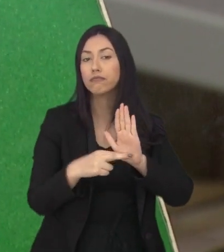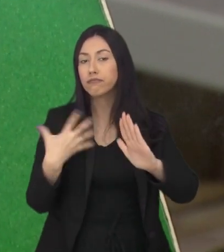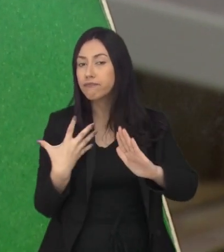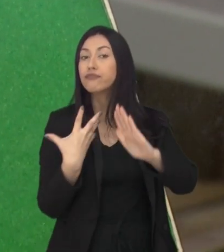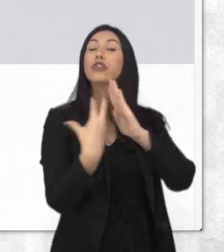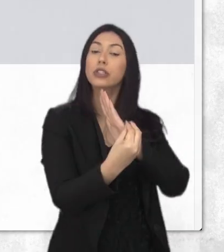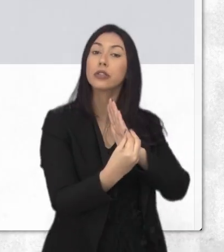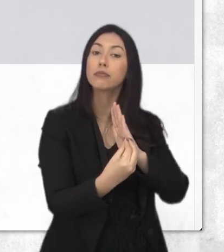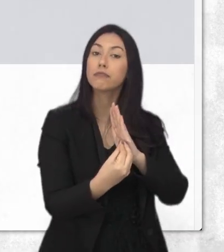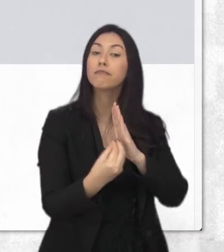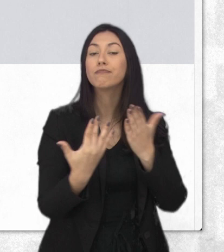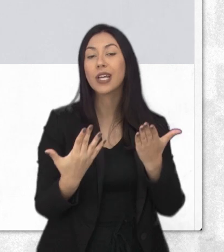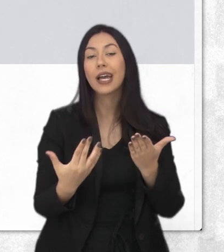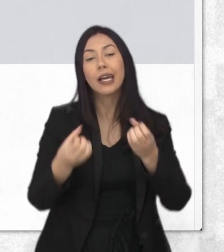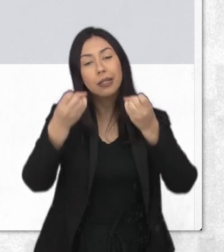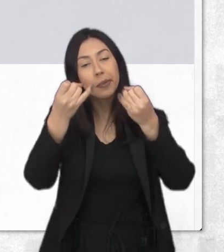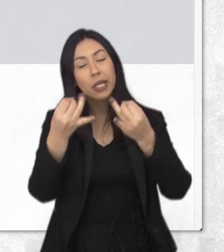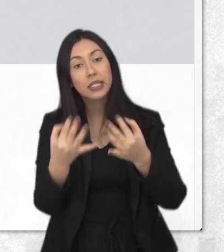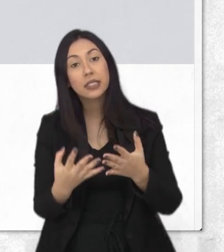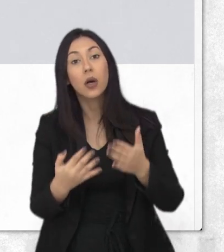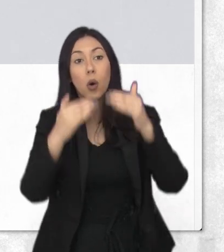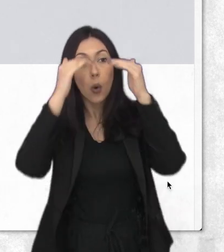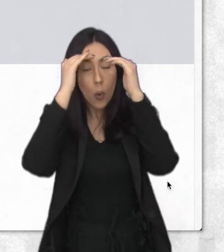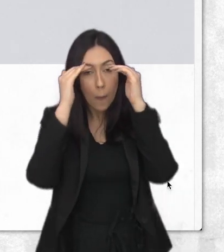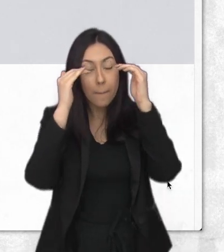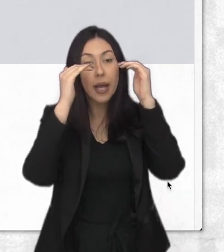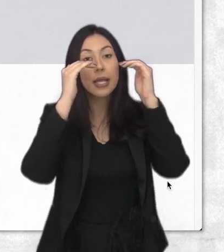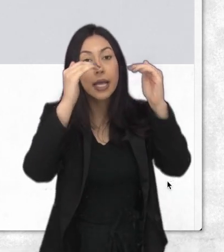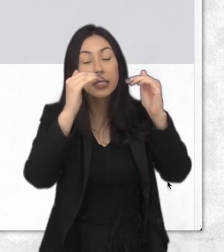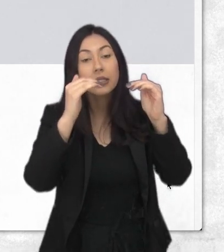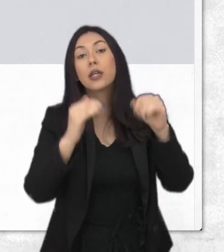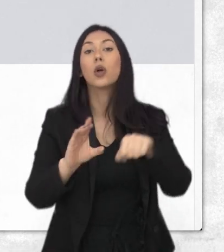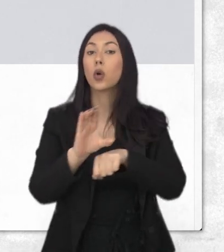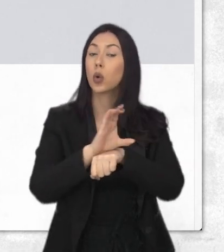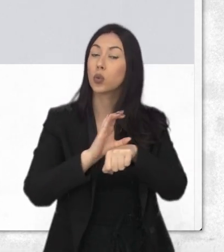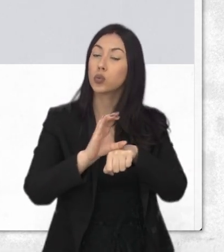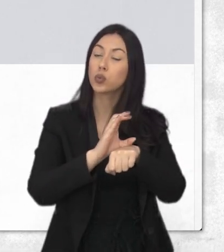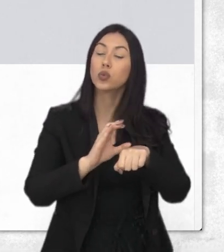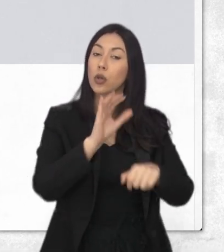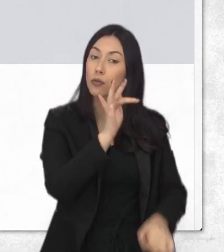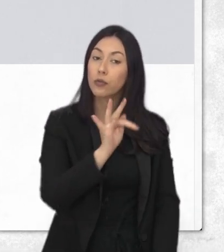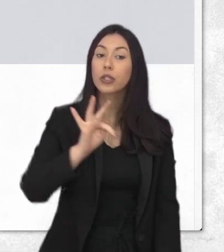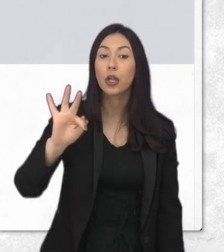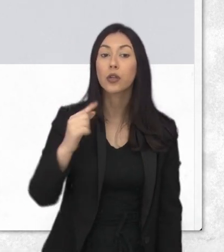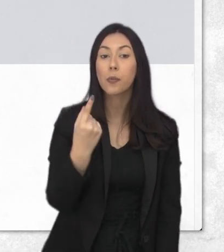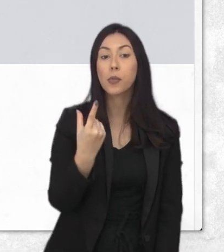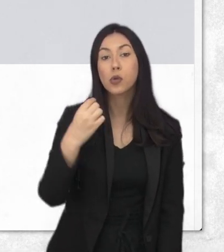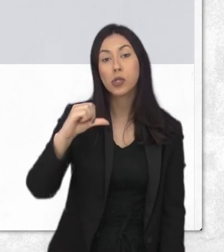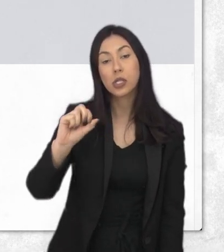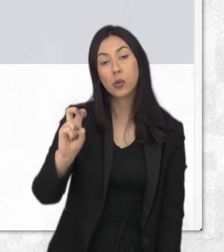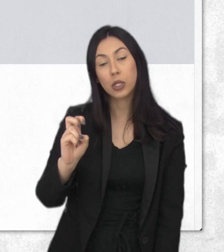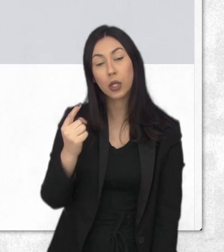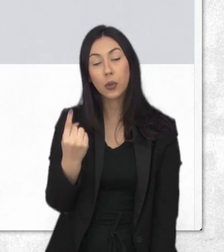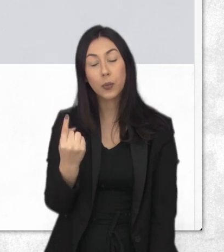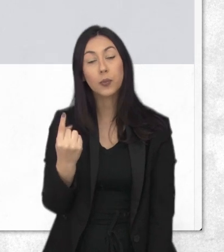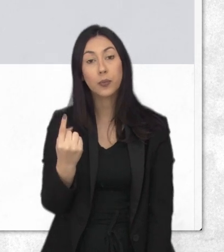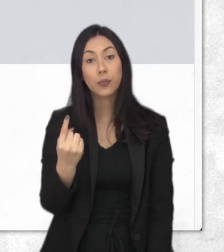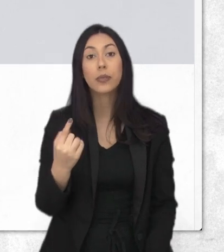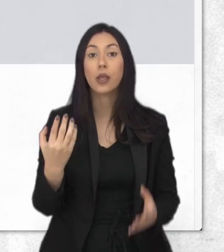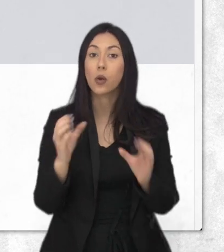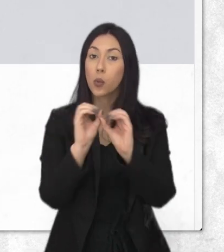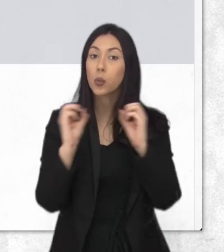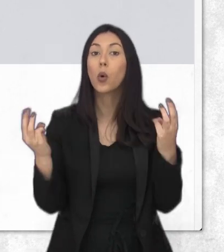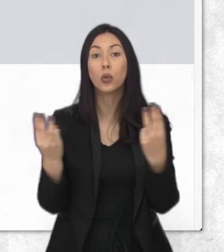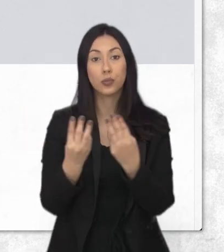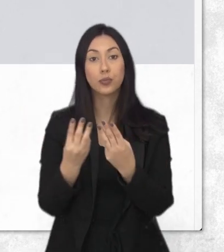um refugiado. As definições seguem a Convenção de 1951, relativa ao Estatuto dos Refugiados da ONU,